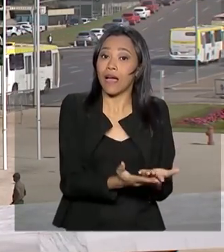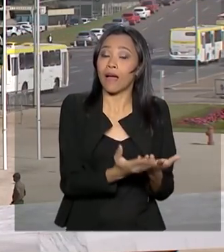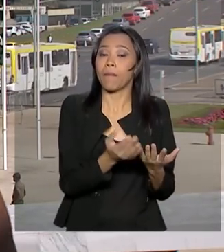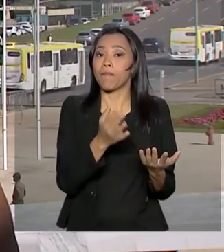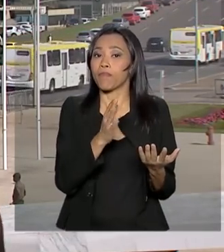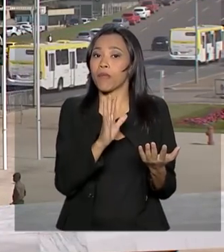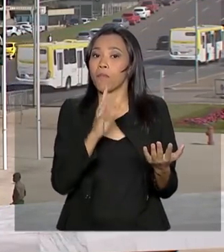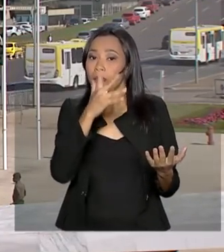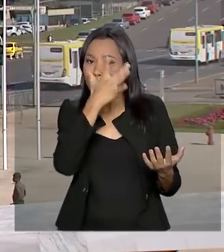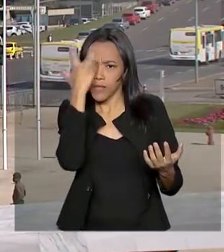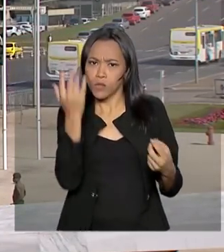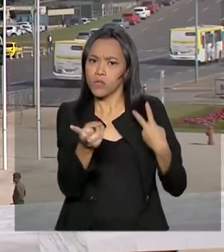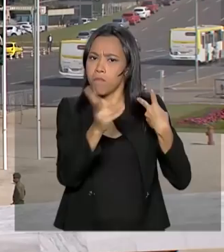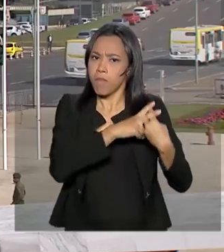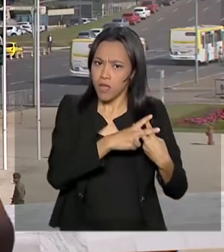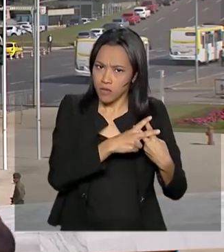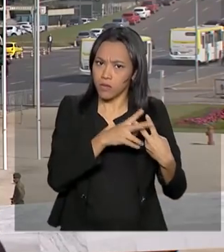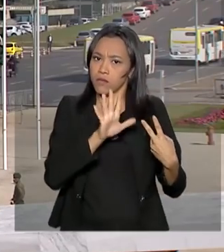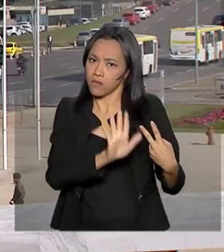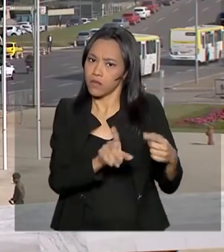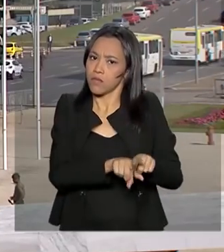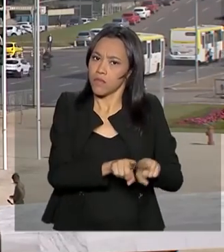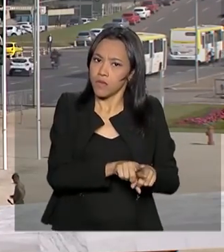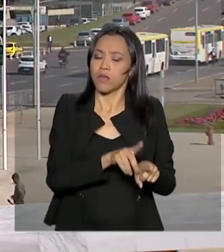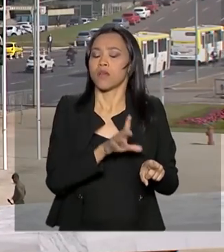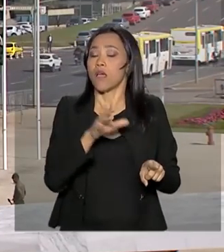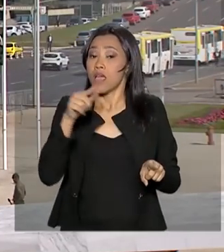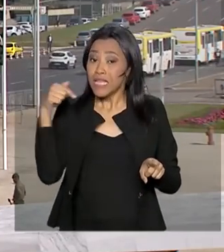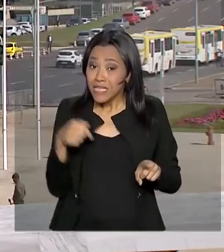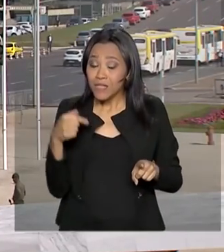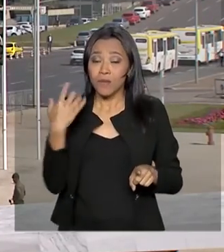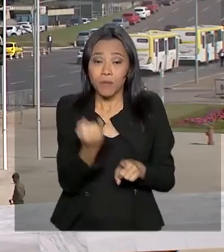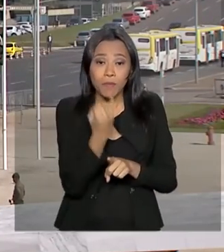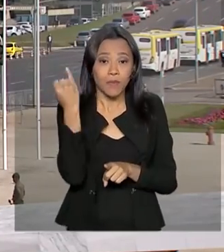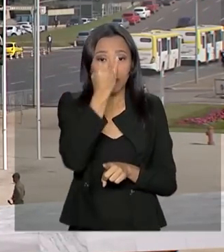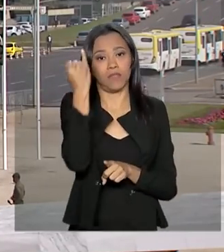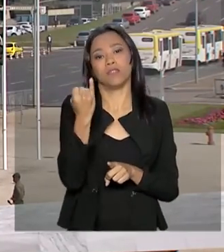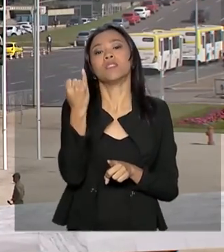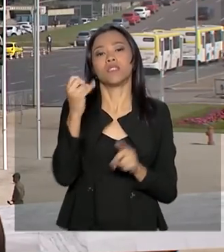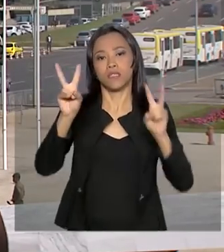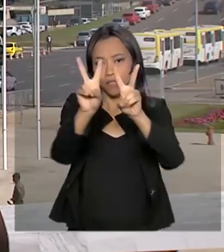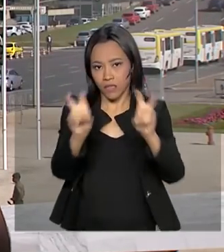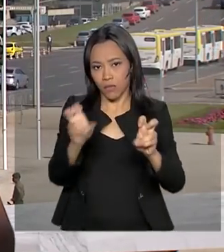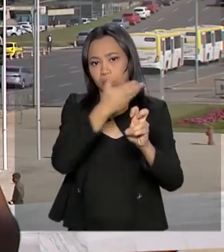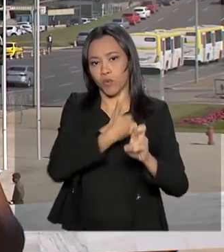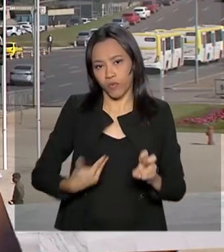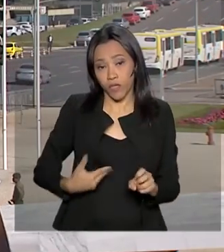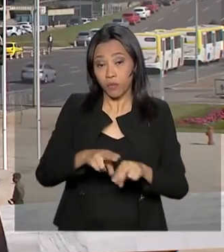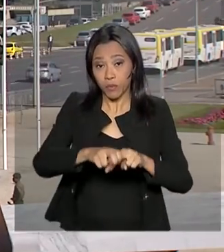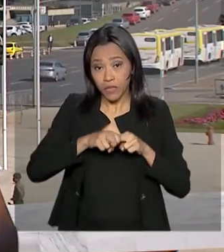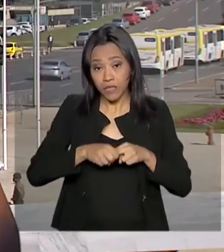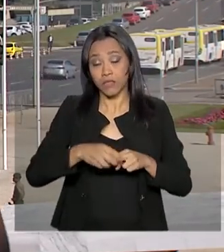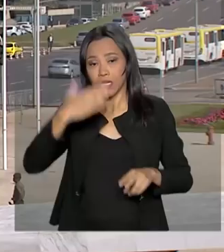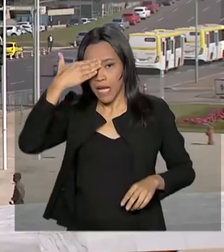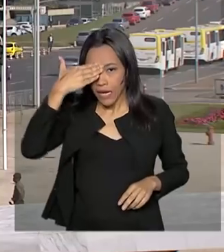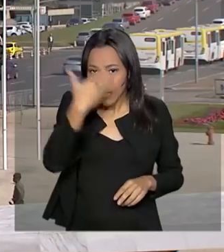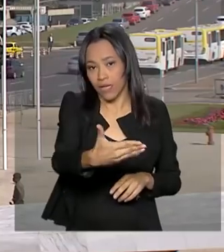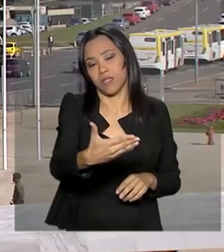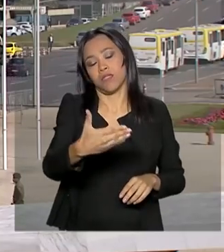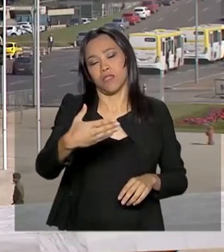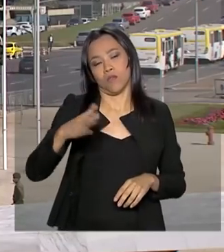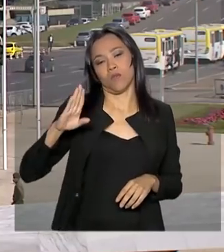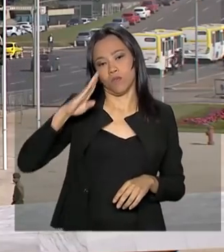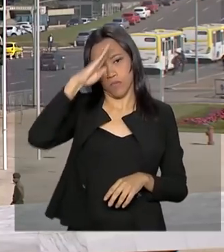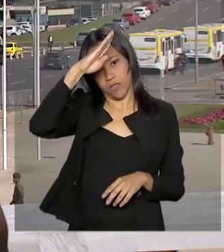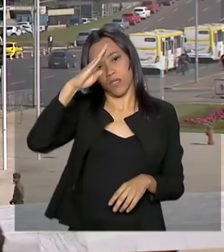fechado. Era uma medida importante para o governo, por isso o presidente Jair Bolsonaro agradeceu pessoalmente o esforço